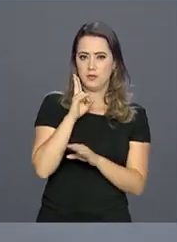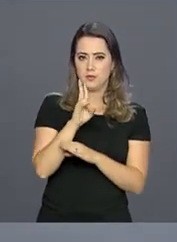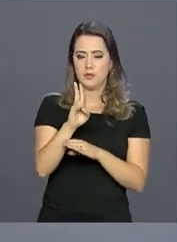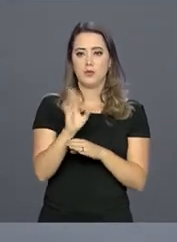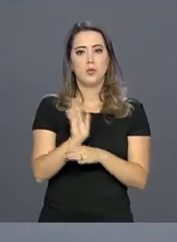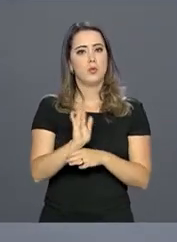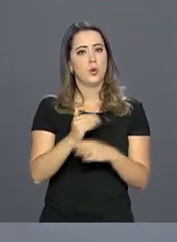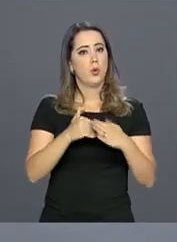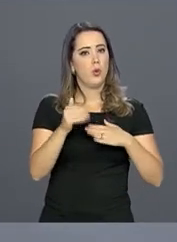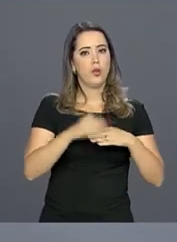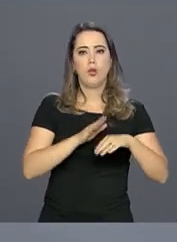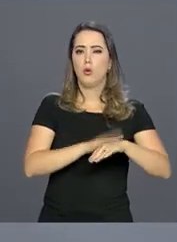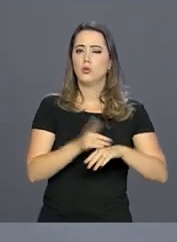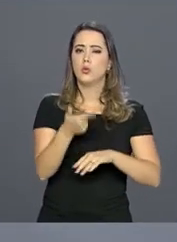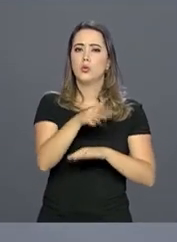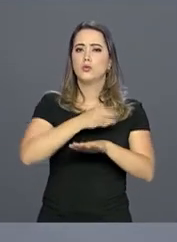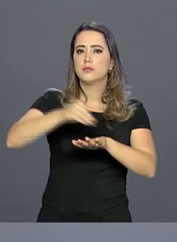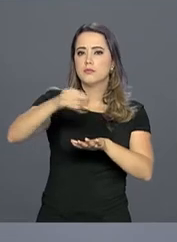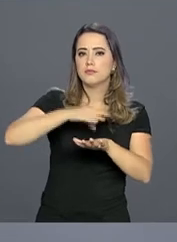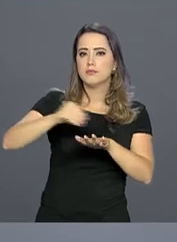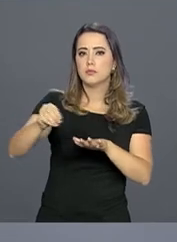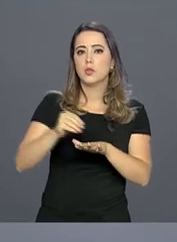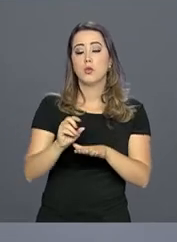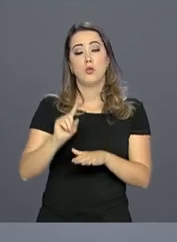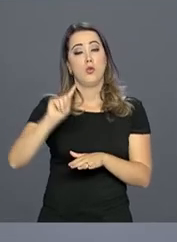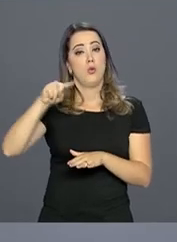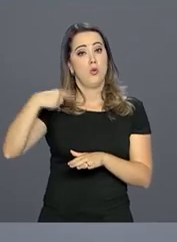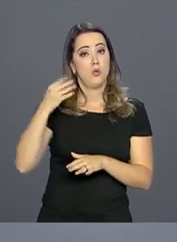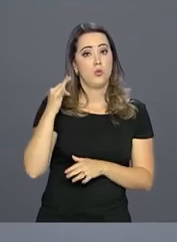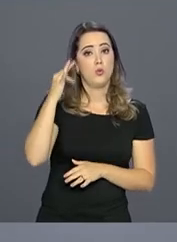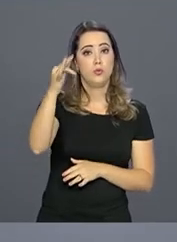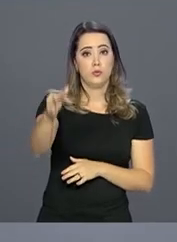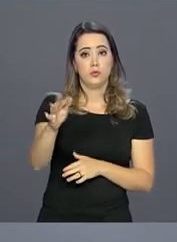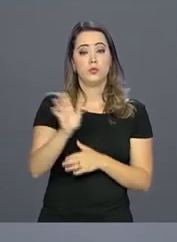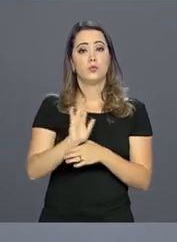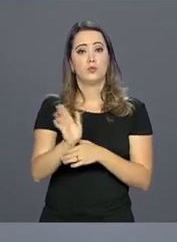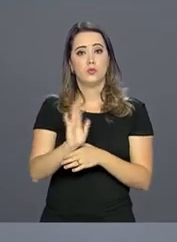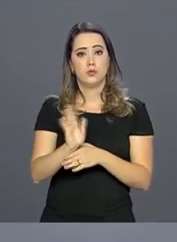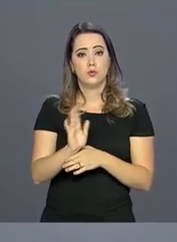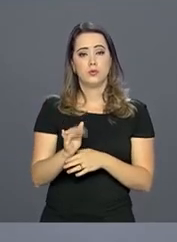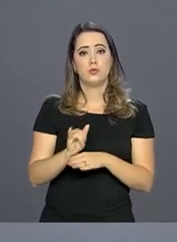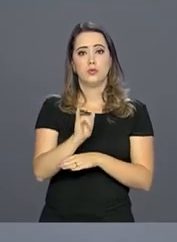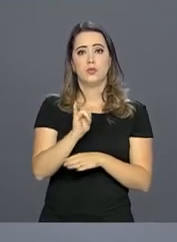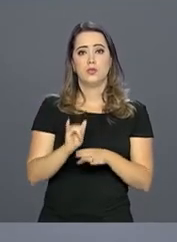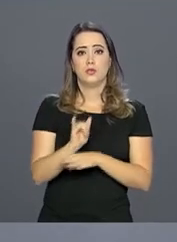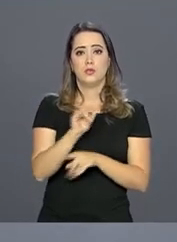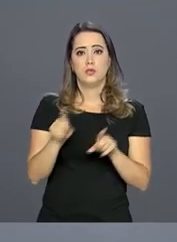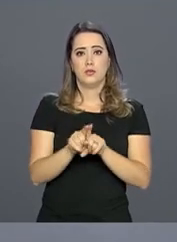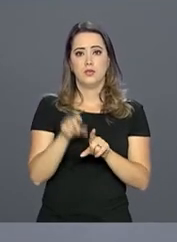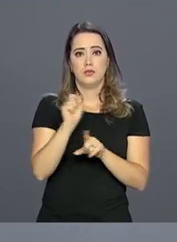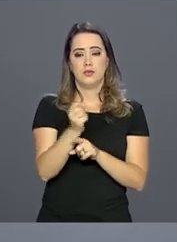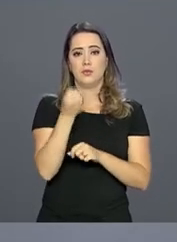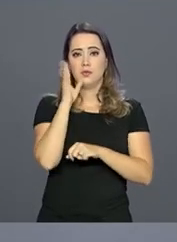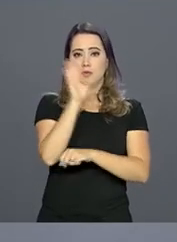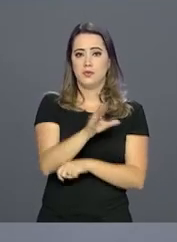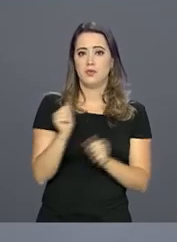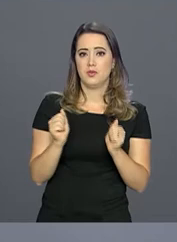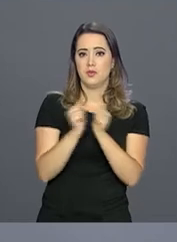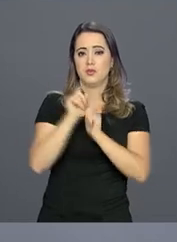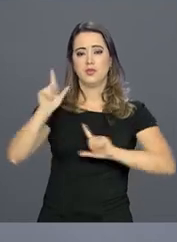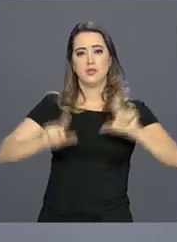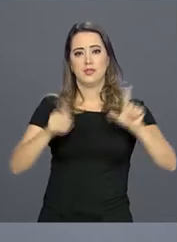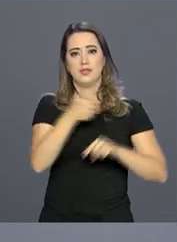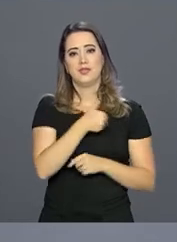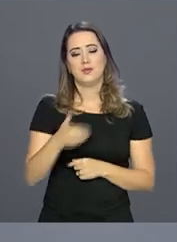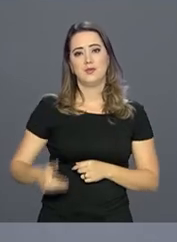Nós podemos voltar a qualquer momento com outras informações ou no nosso próximo boletim de notícias. E uma boa tarde para você. Continue